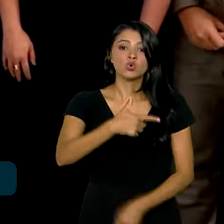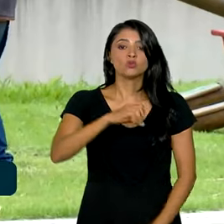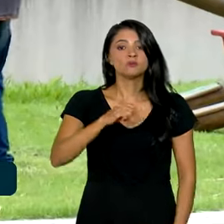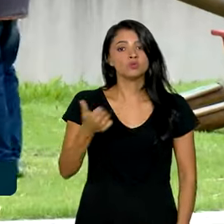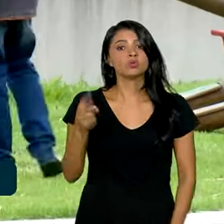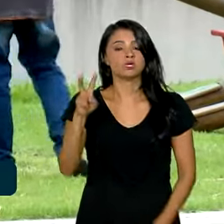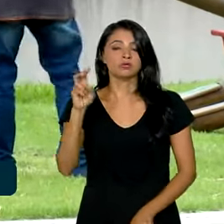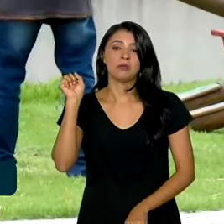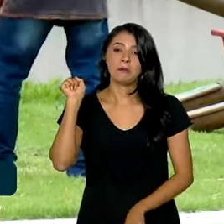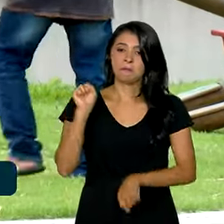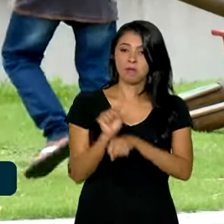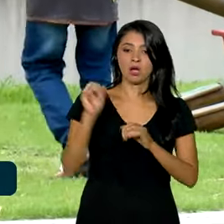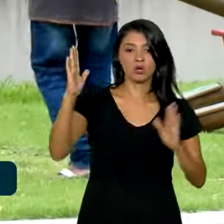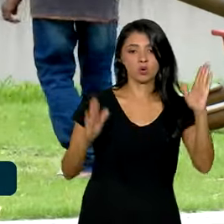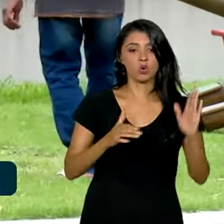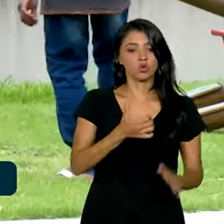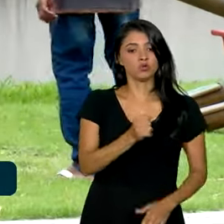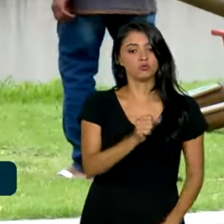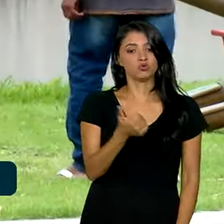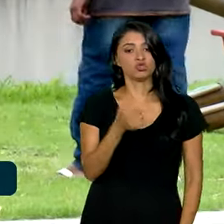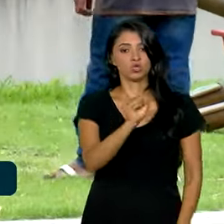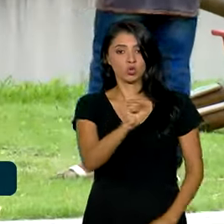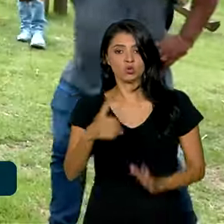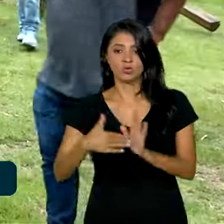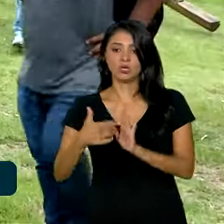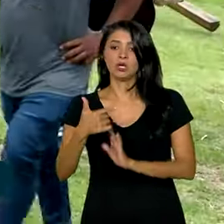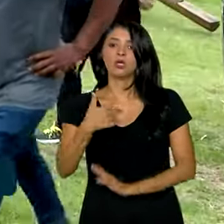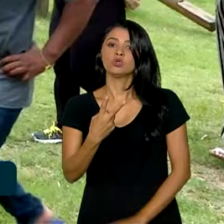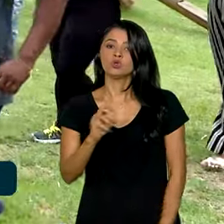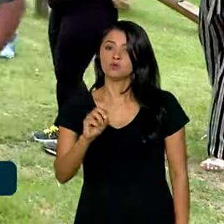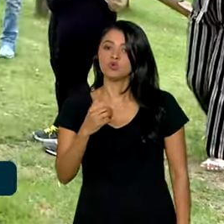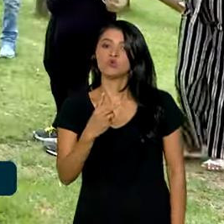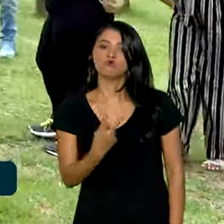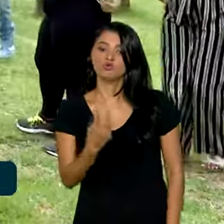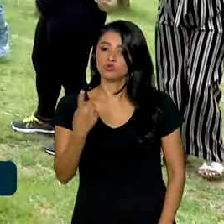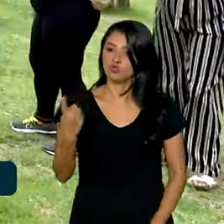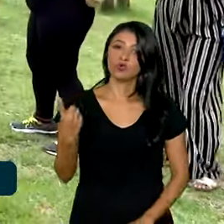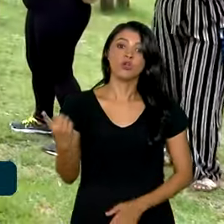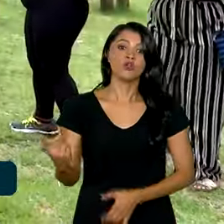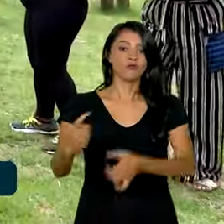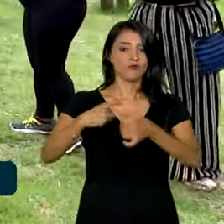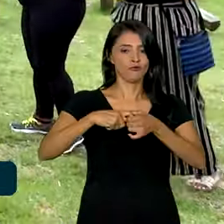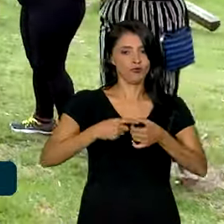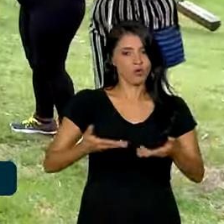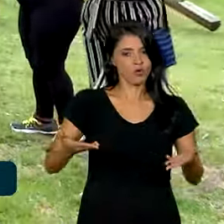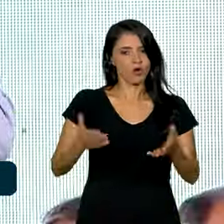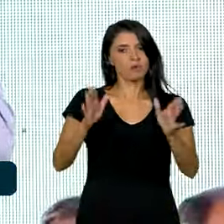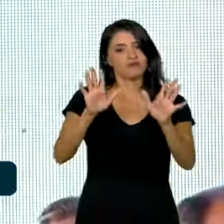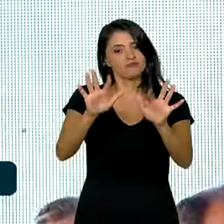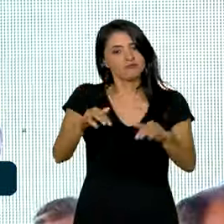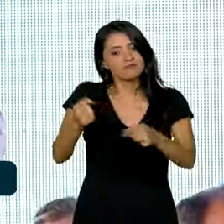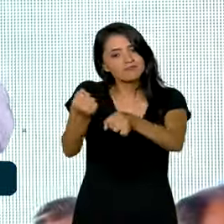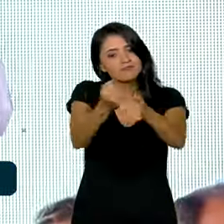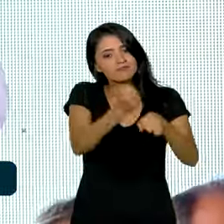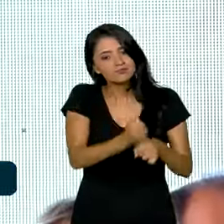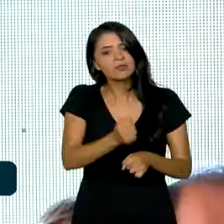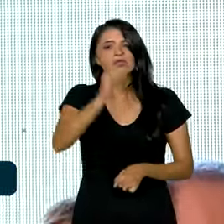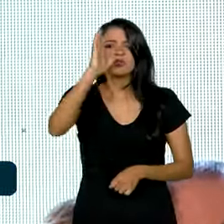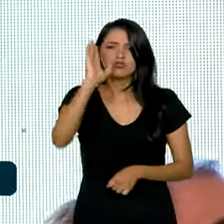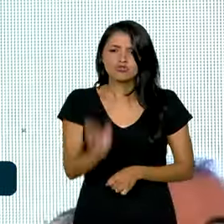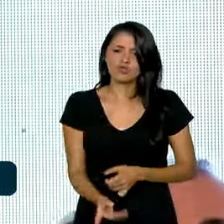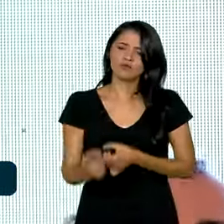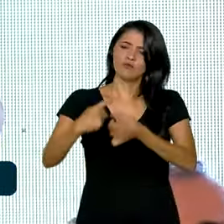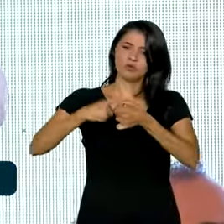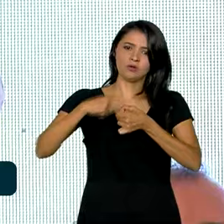paralisadas entre 2018 e 2021 e foi recentemente retomado para a conclusão. Nós já retomamos, só para